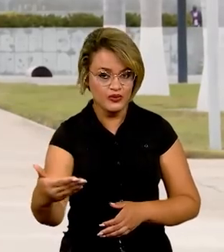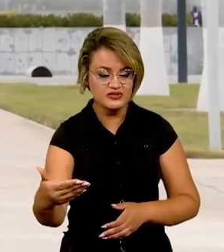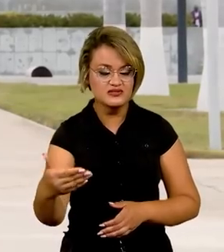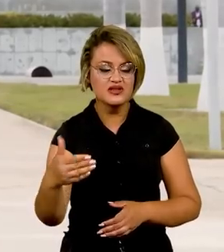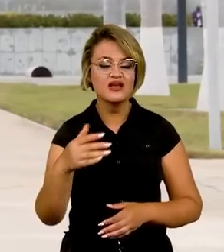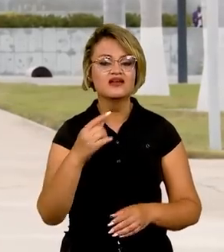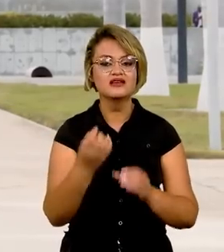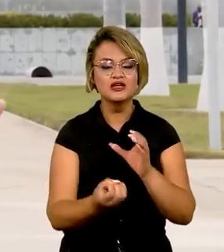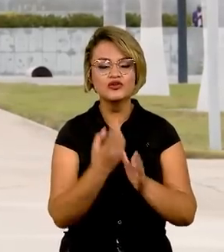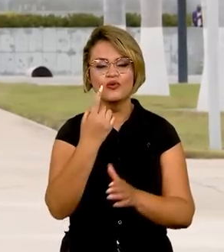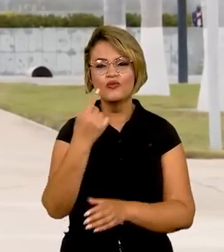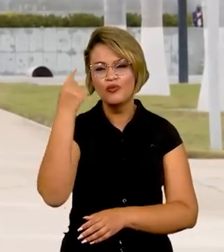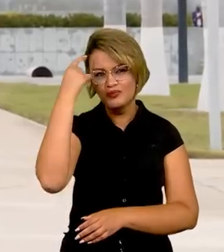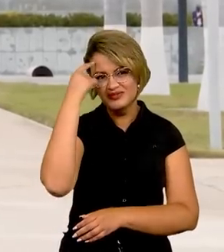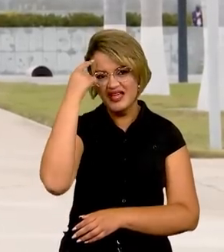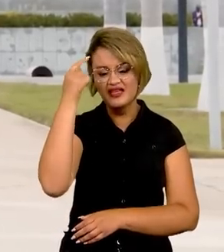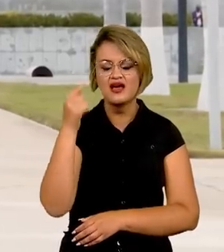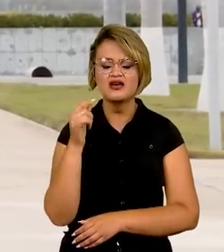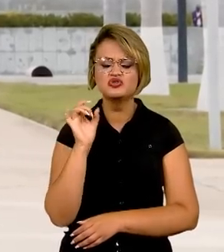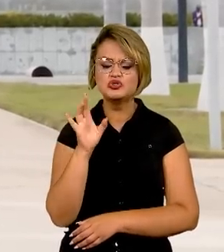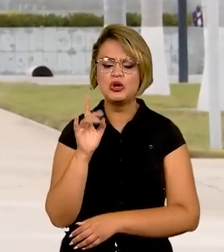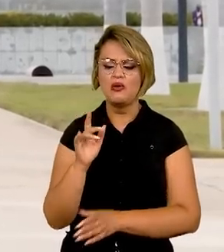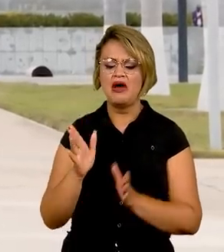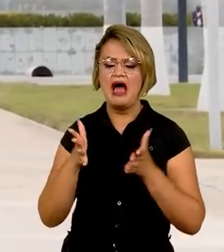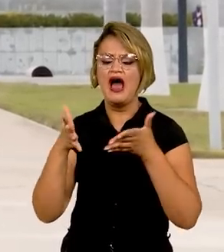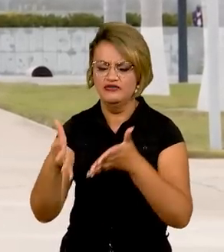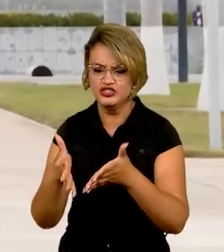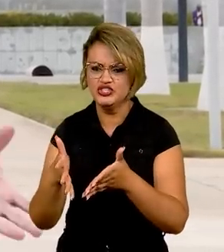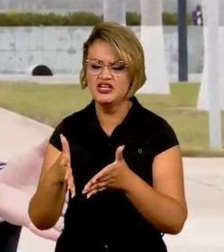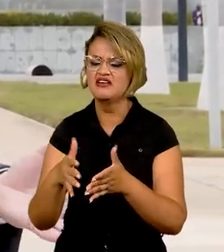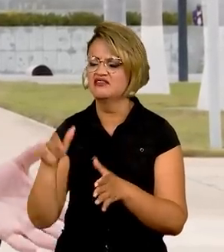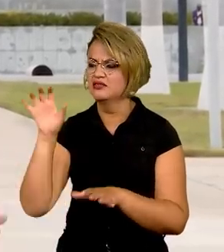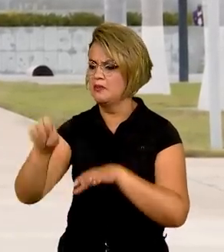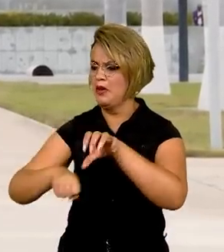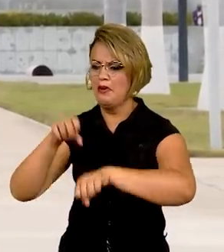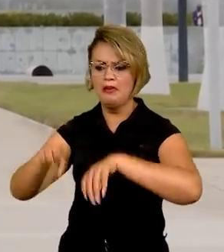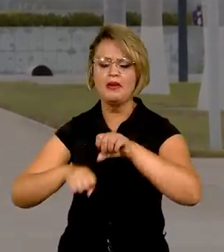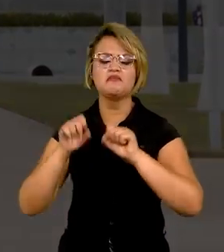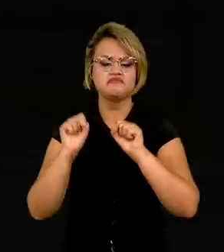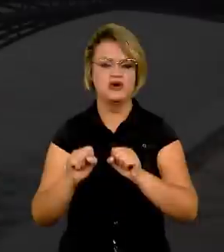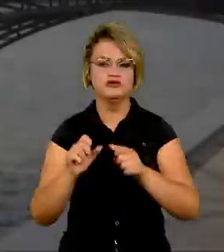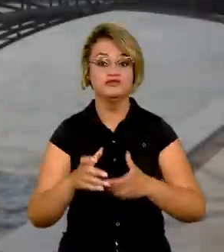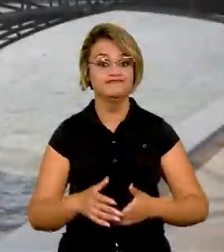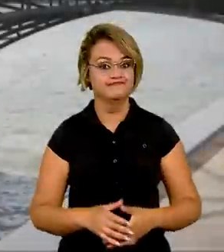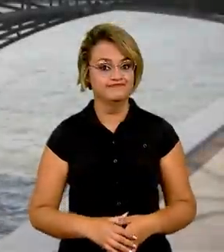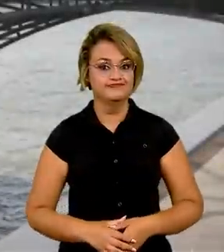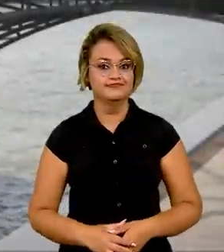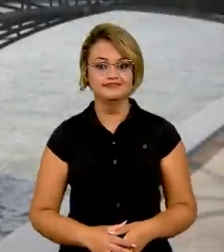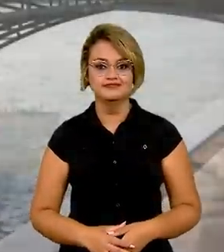se criou uma ideia de que era só chegar na África e se levar o que se quisesse.